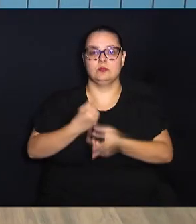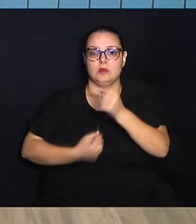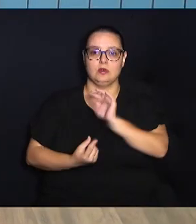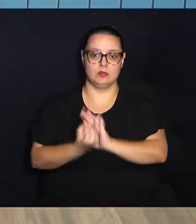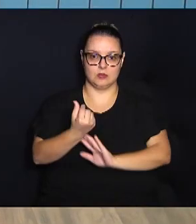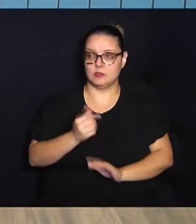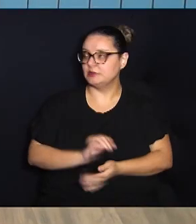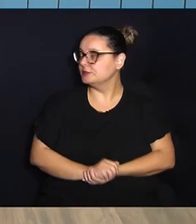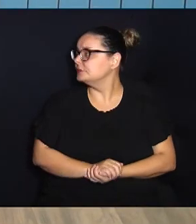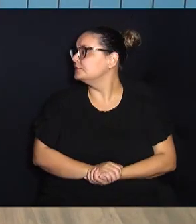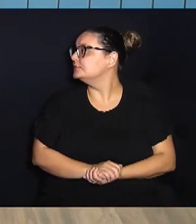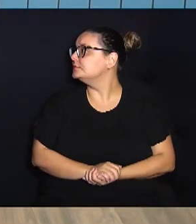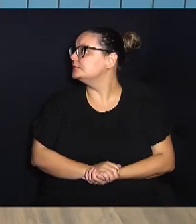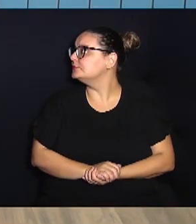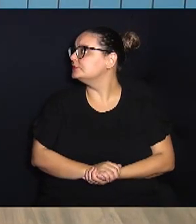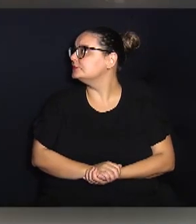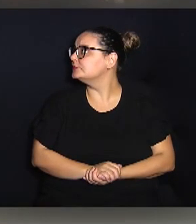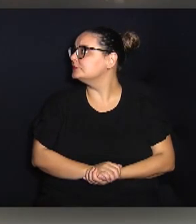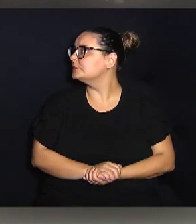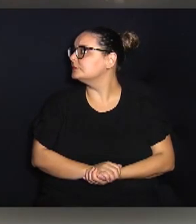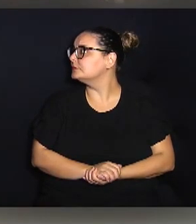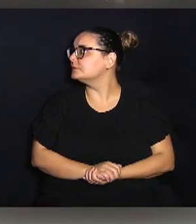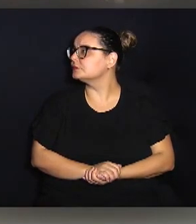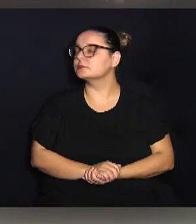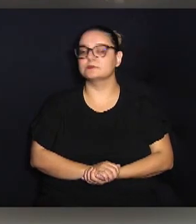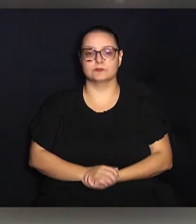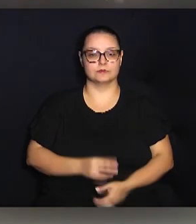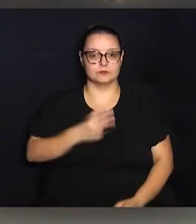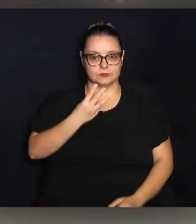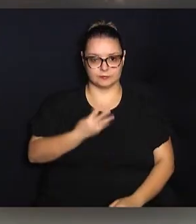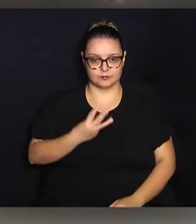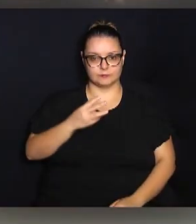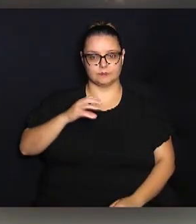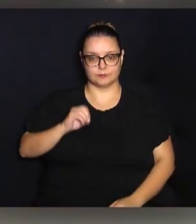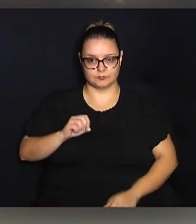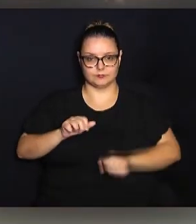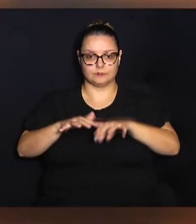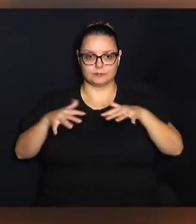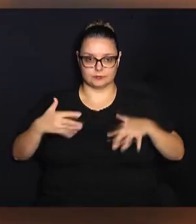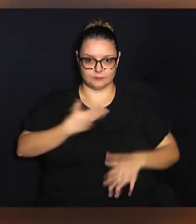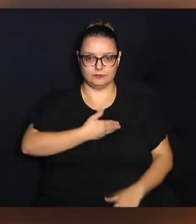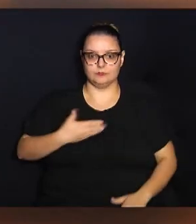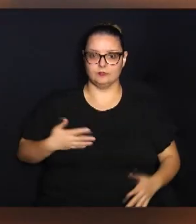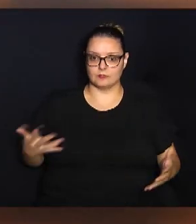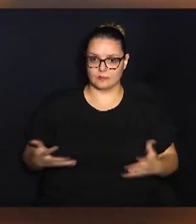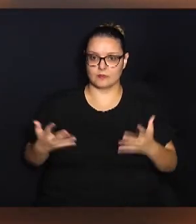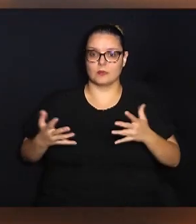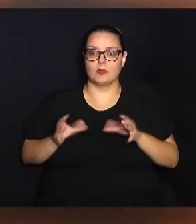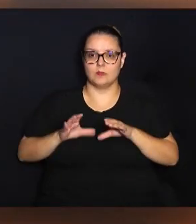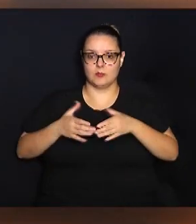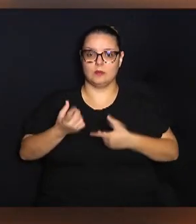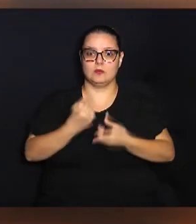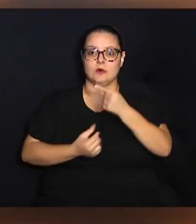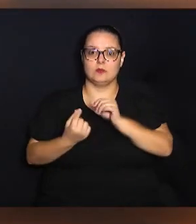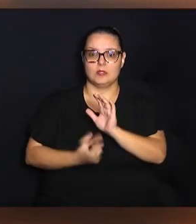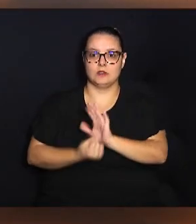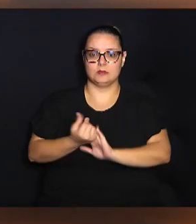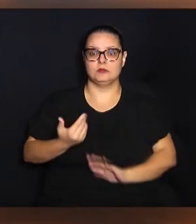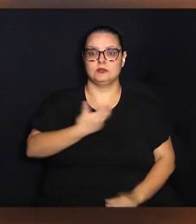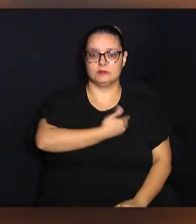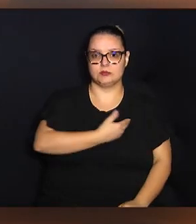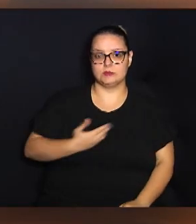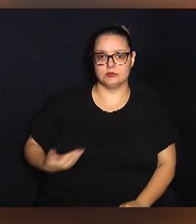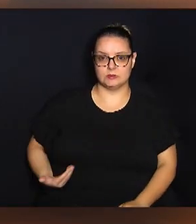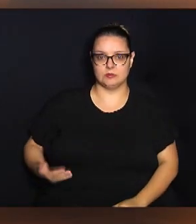Orçamento. A trigésima audiência pública promovida pela Comissão de Finanças e Orçamento da Câmara dos